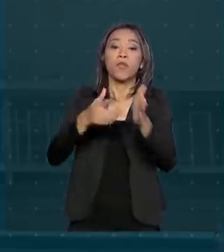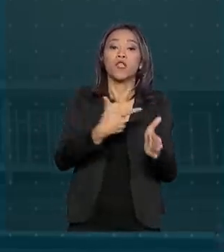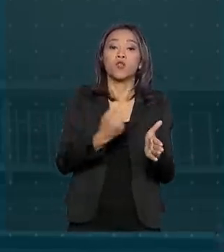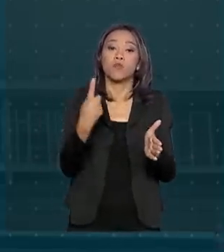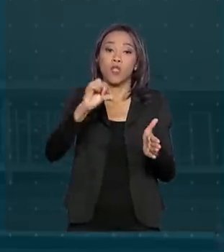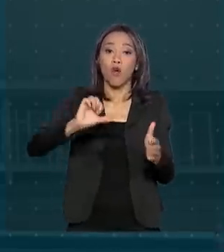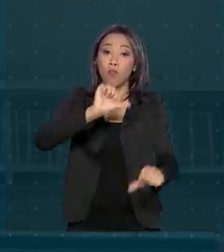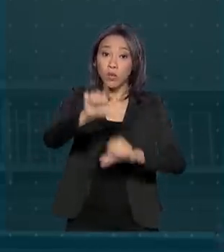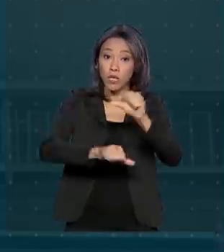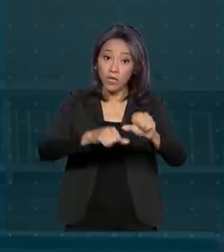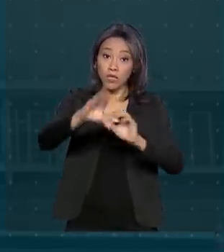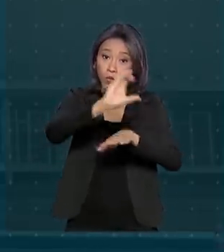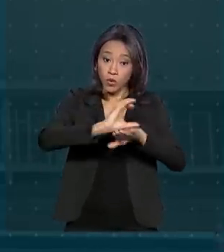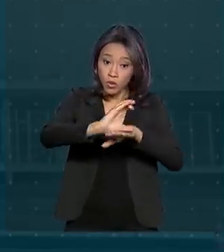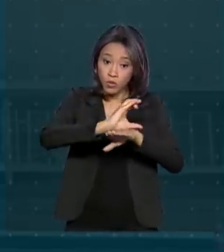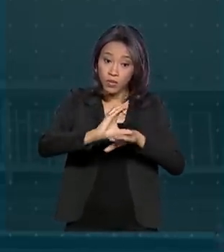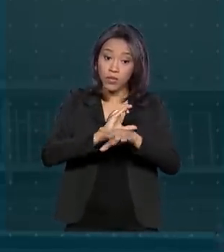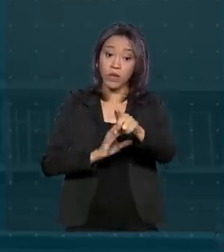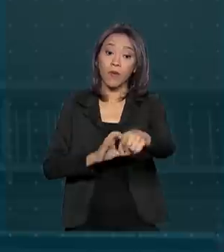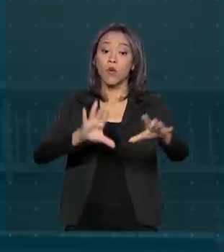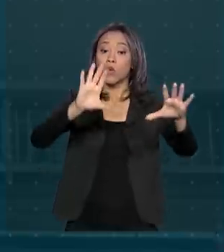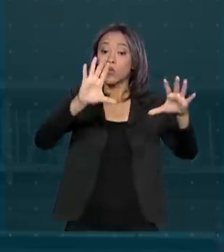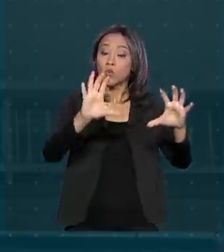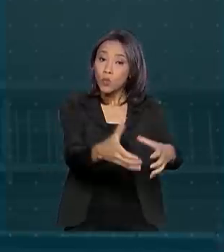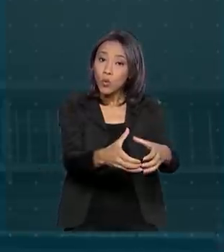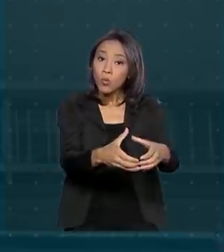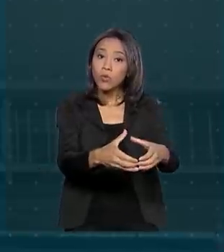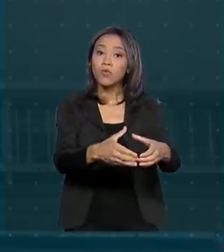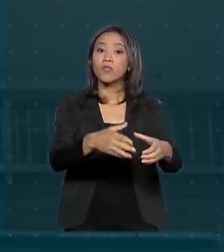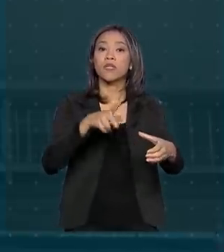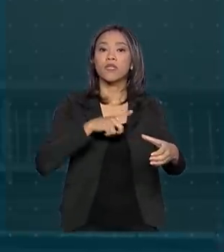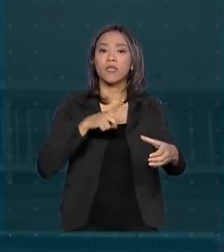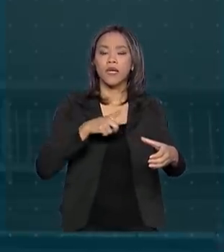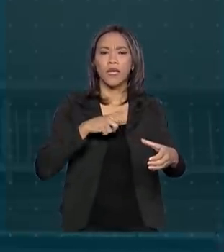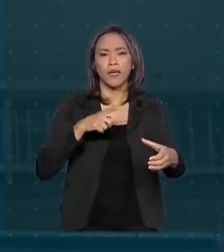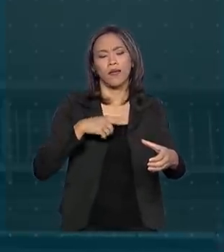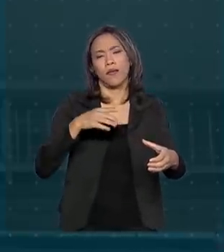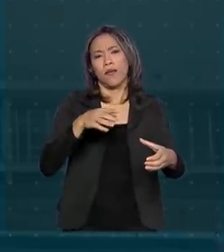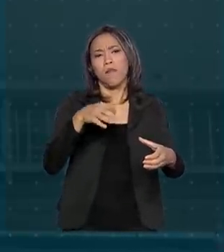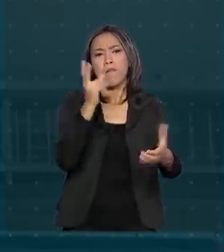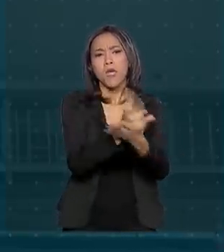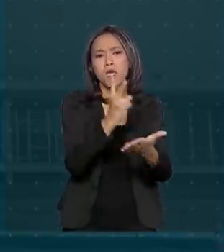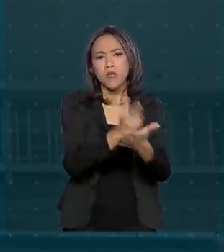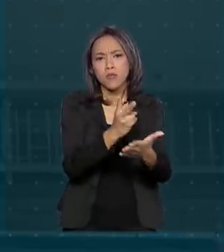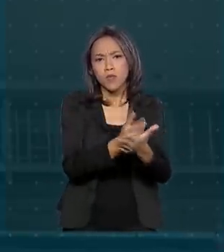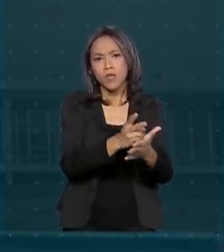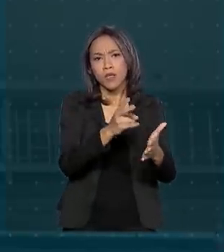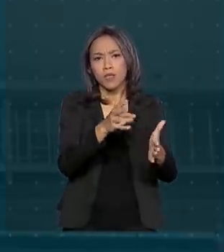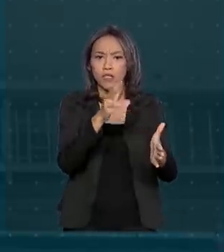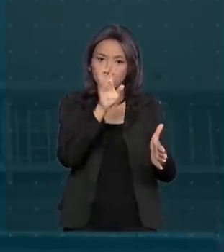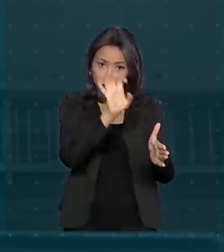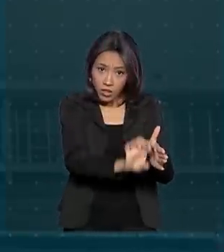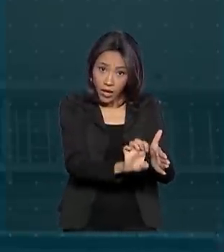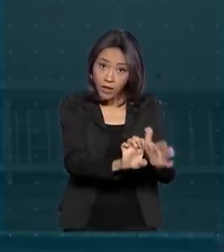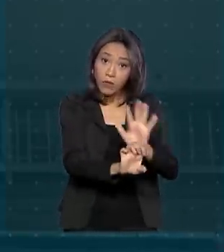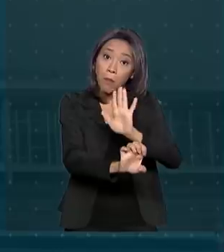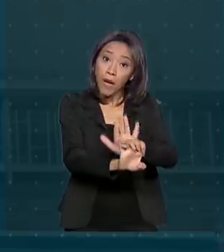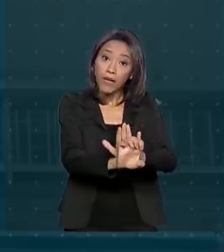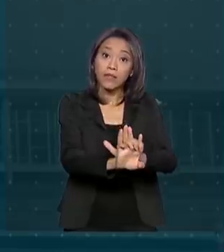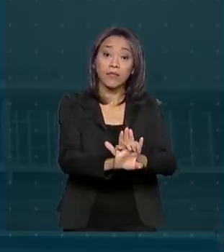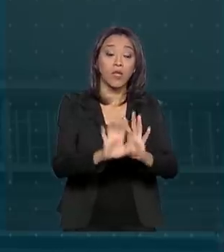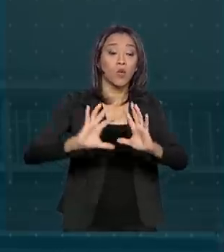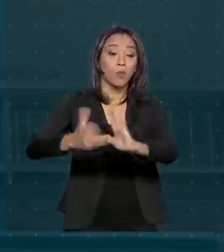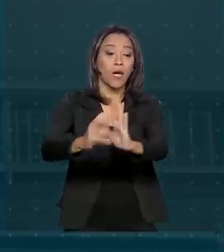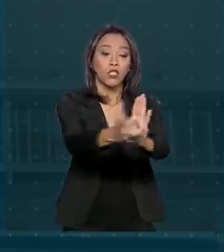Constituição tornou as emendas de bancada, que reúne os parlamentares de um mesmo Estado, ainda que de partidos diferentes,